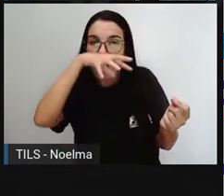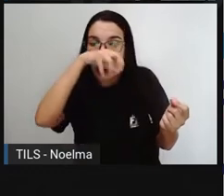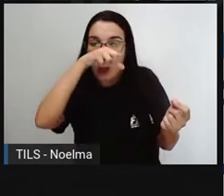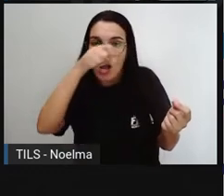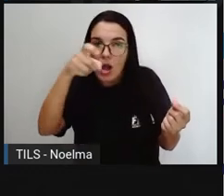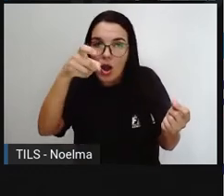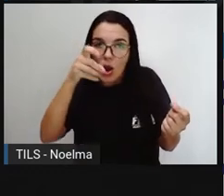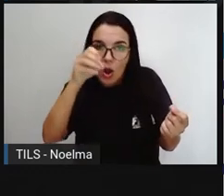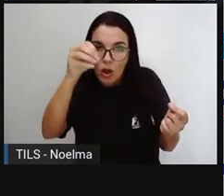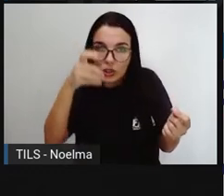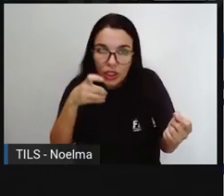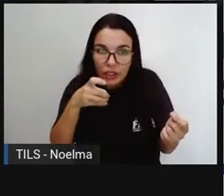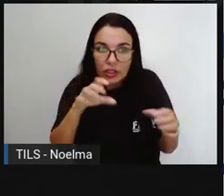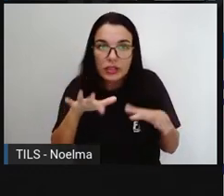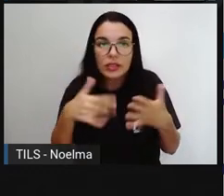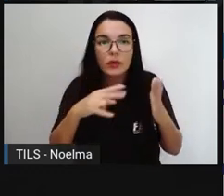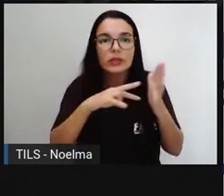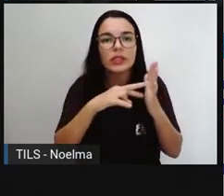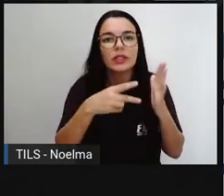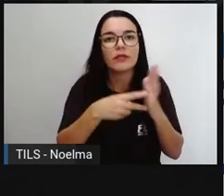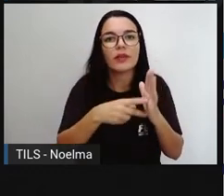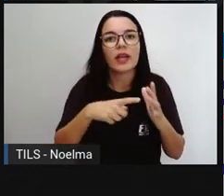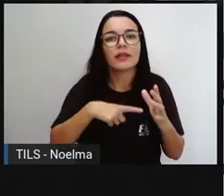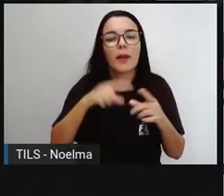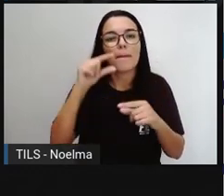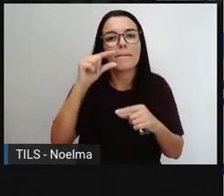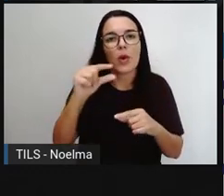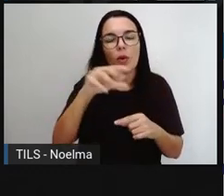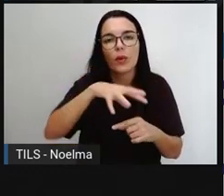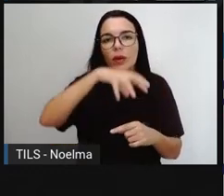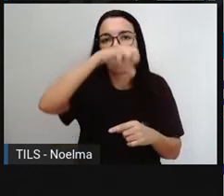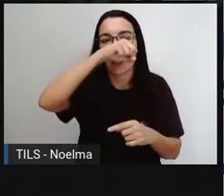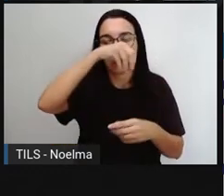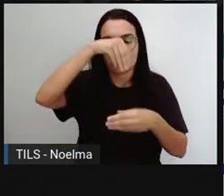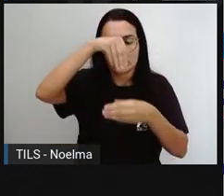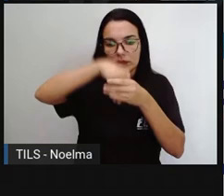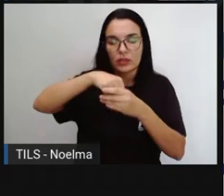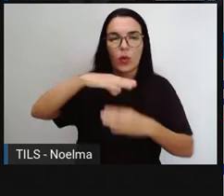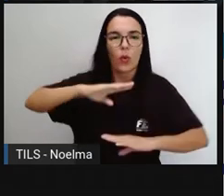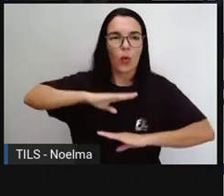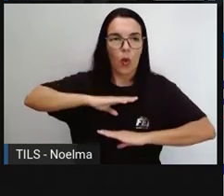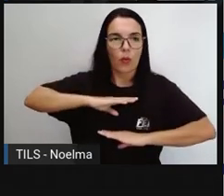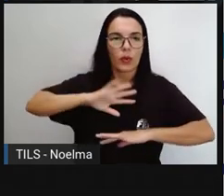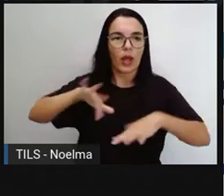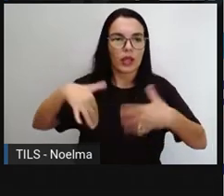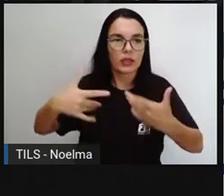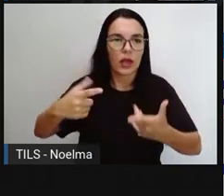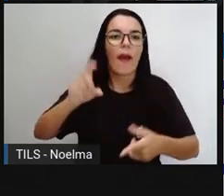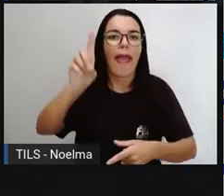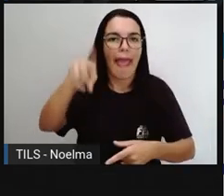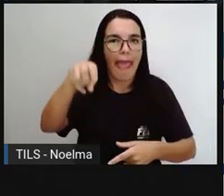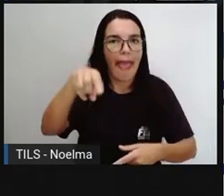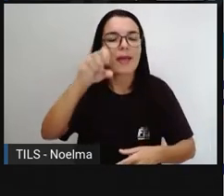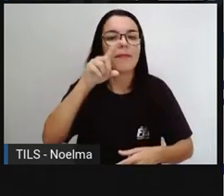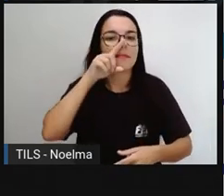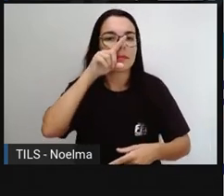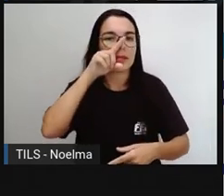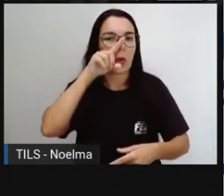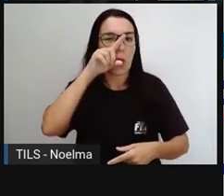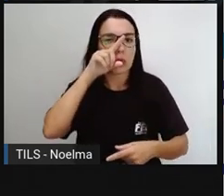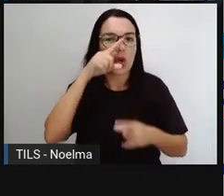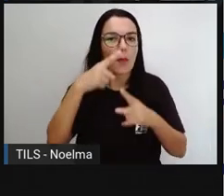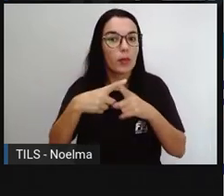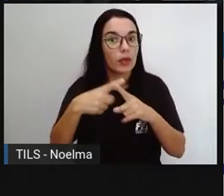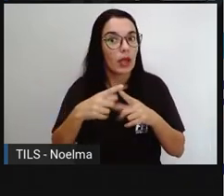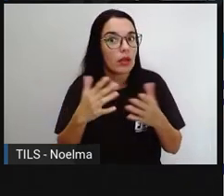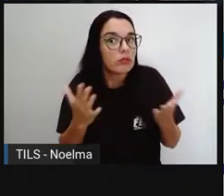significa que o corpo está absorvendo pouco oxigênio e aí se torna algo perigoso porque aí não vai